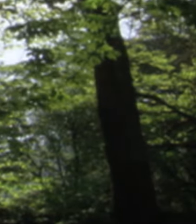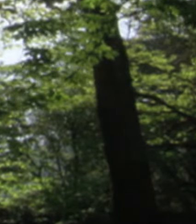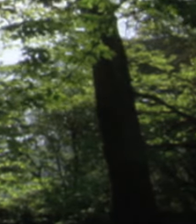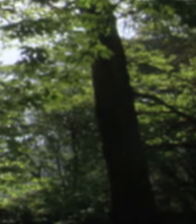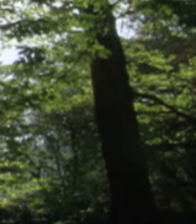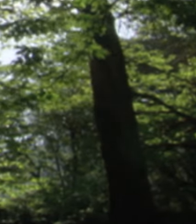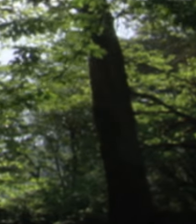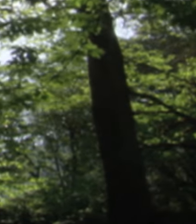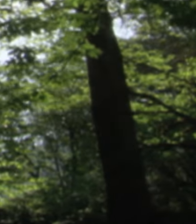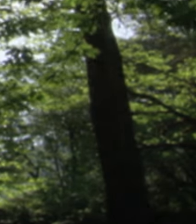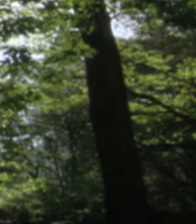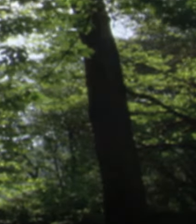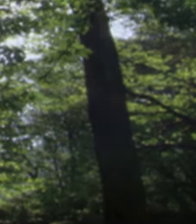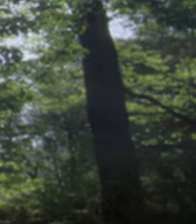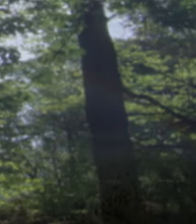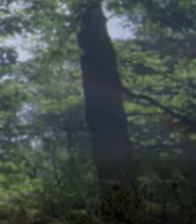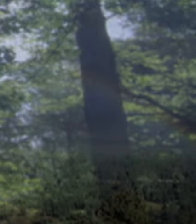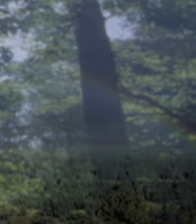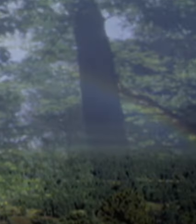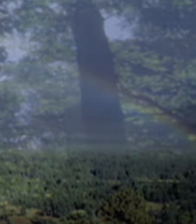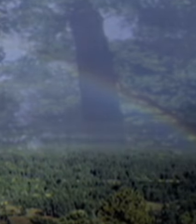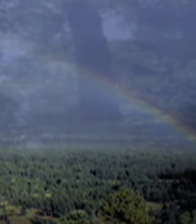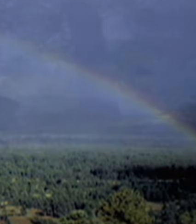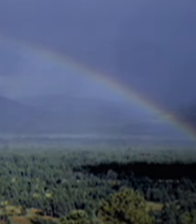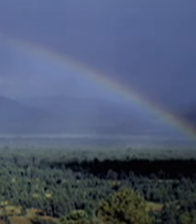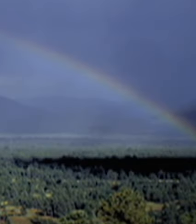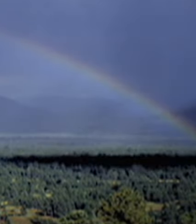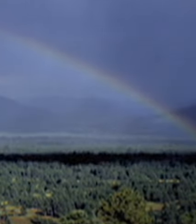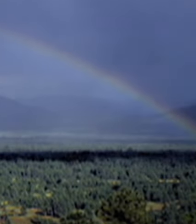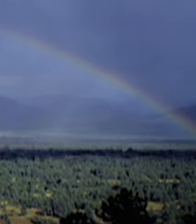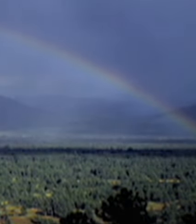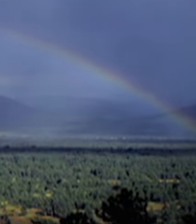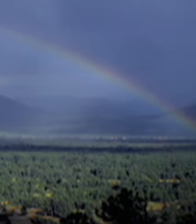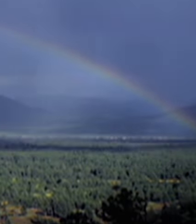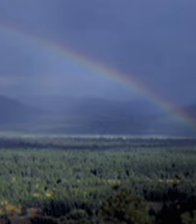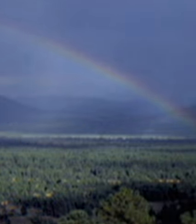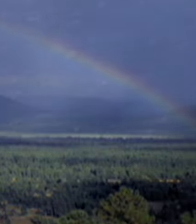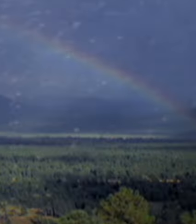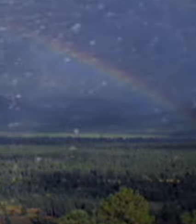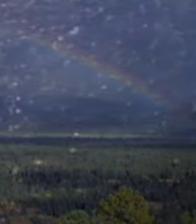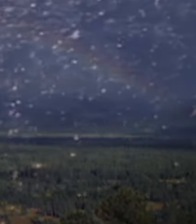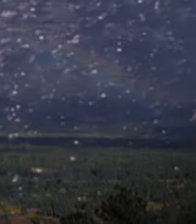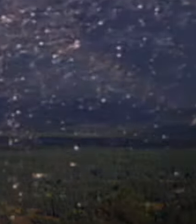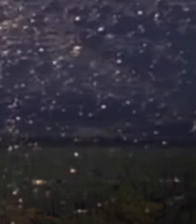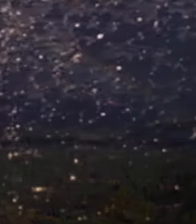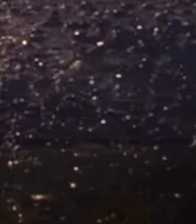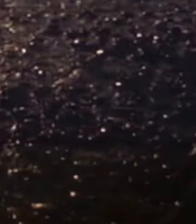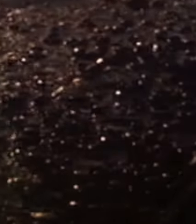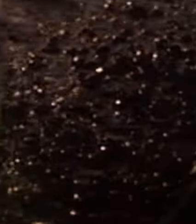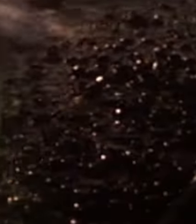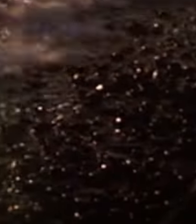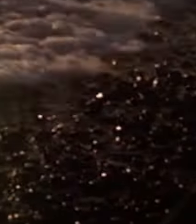Caio Caio a chuva sobre o mal e o bom